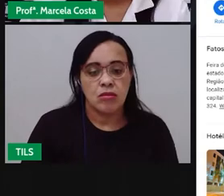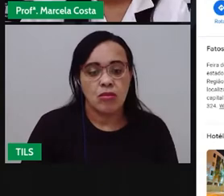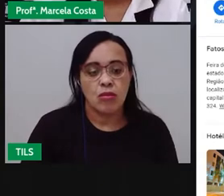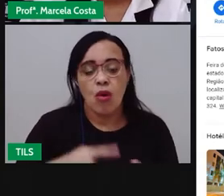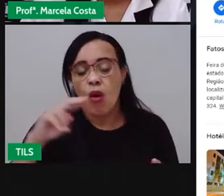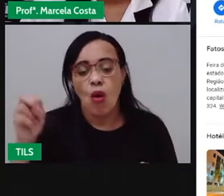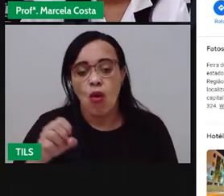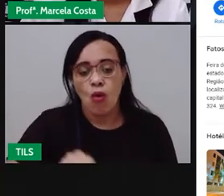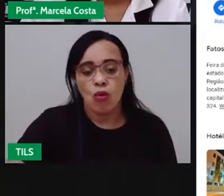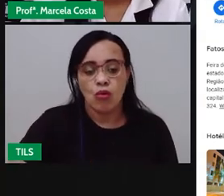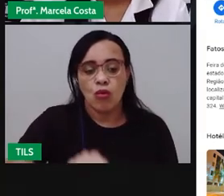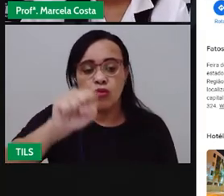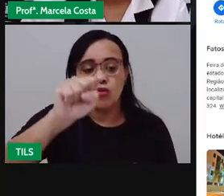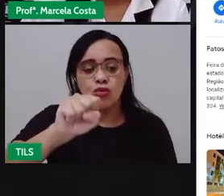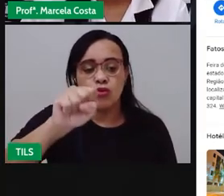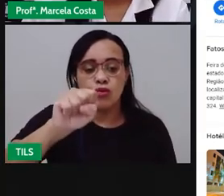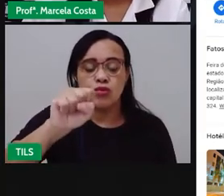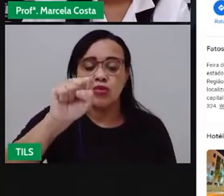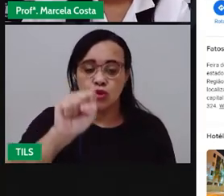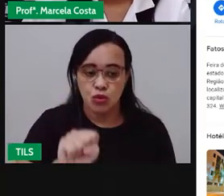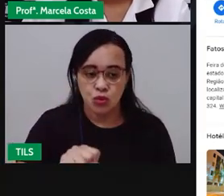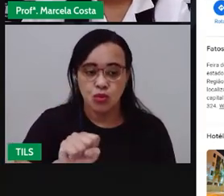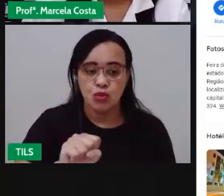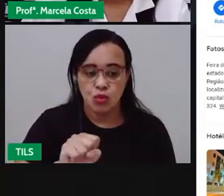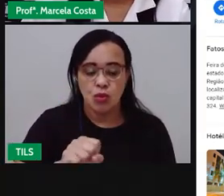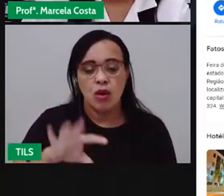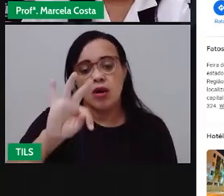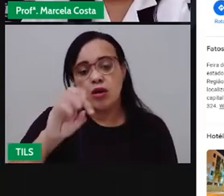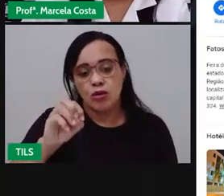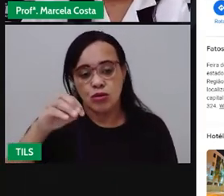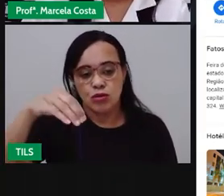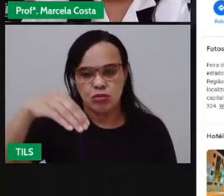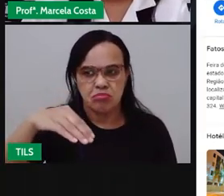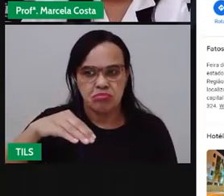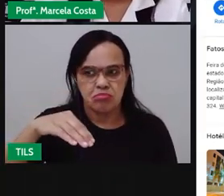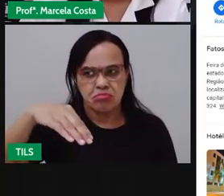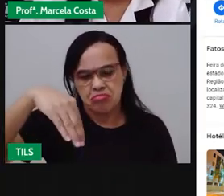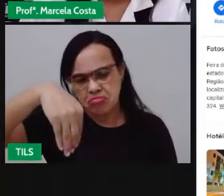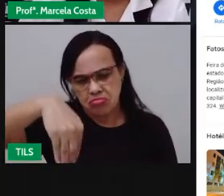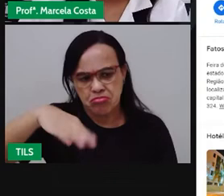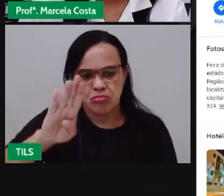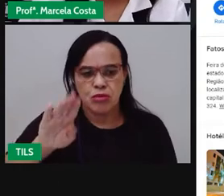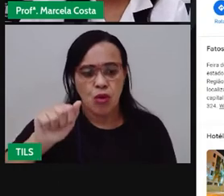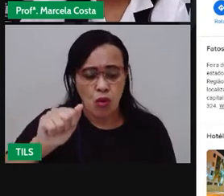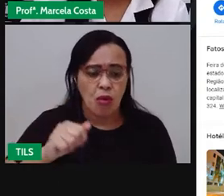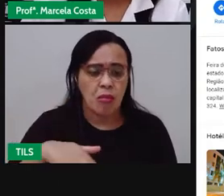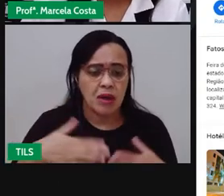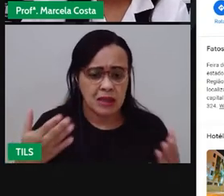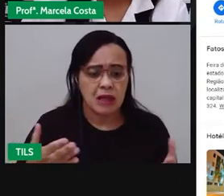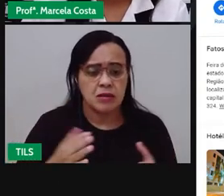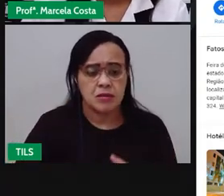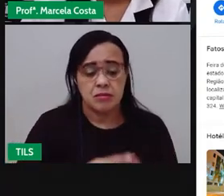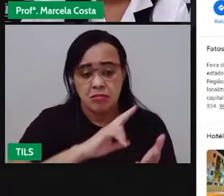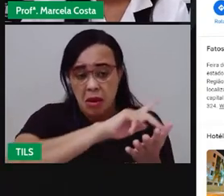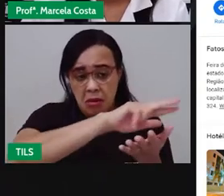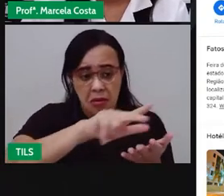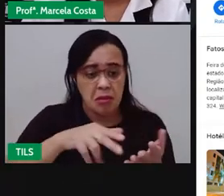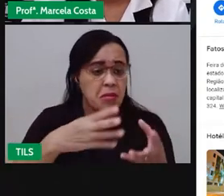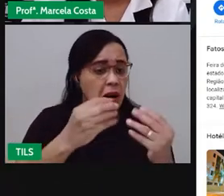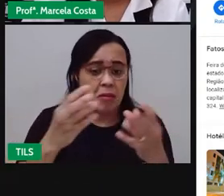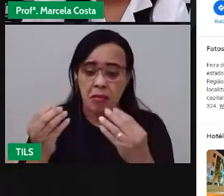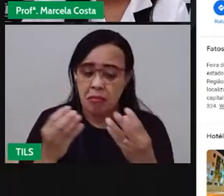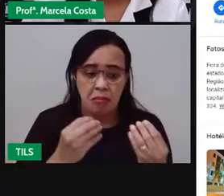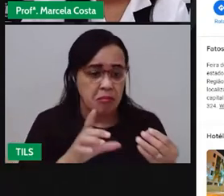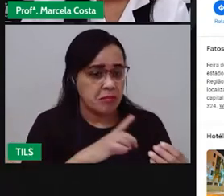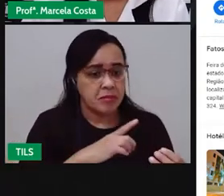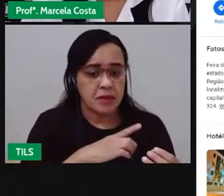sul, né? Tomba, Aviário. São alguns dos bairros aqui no